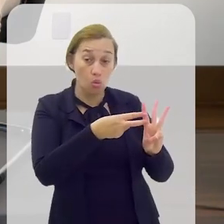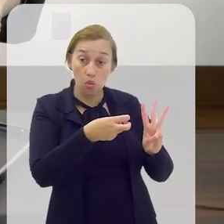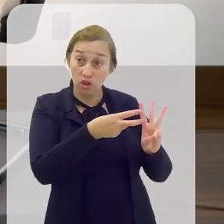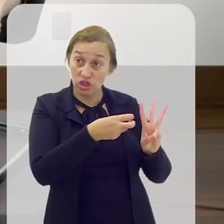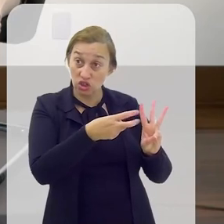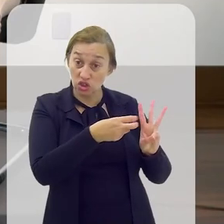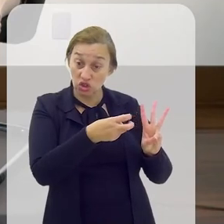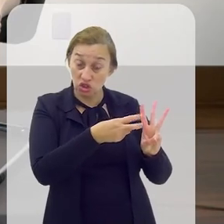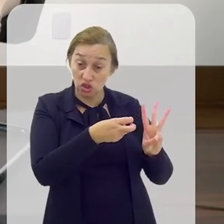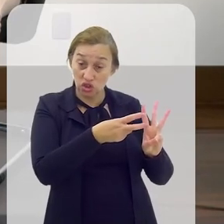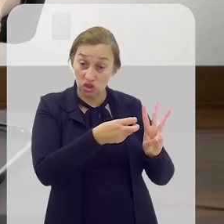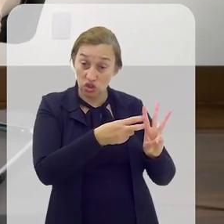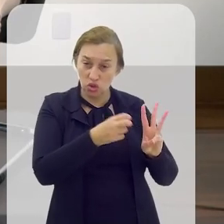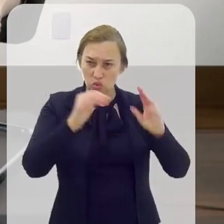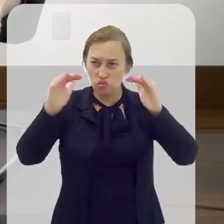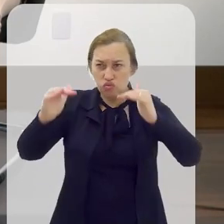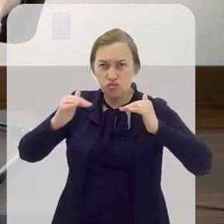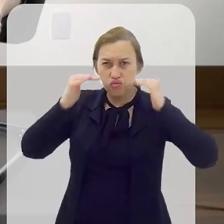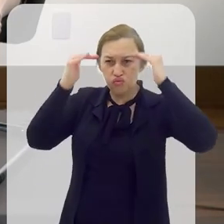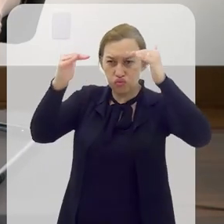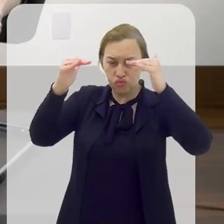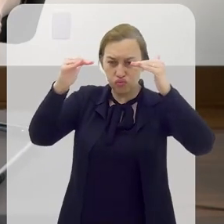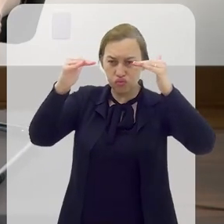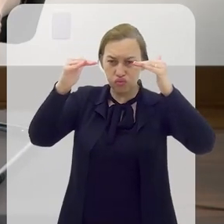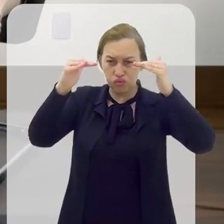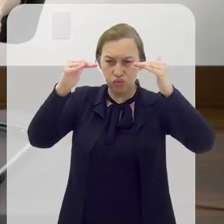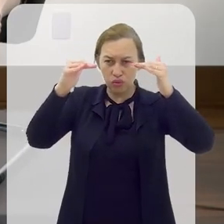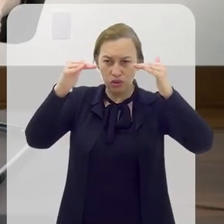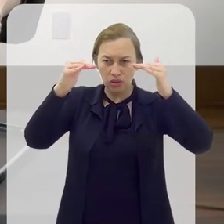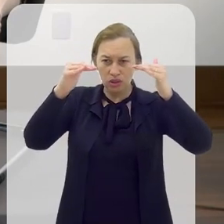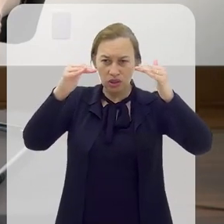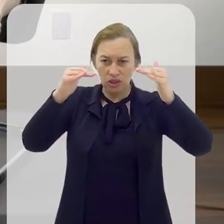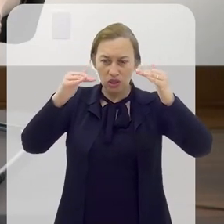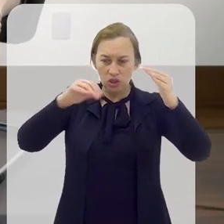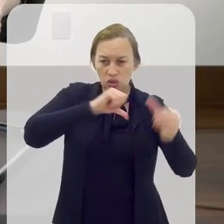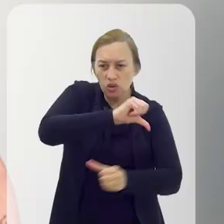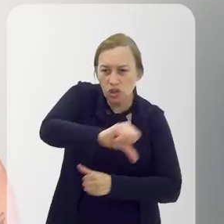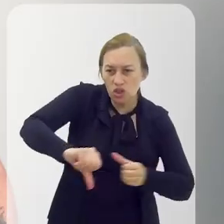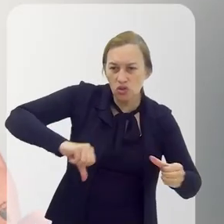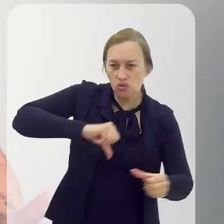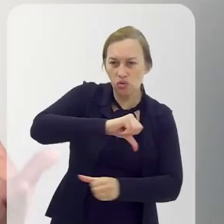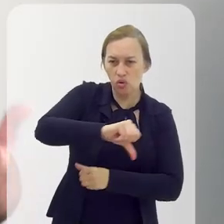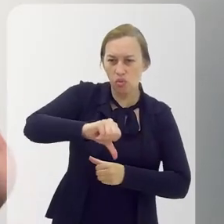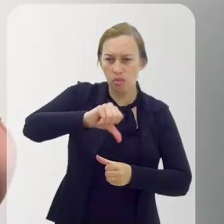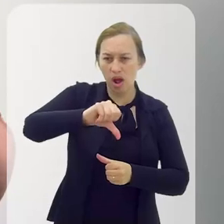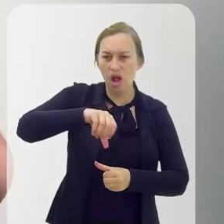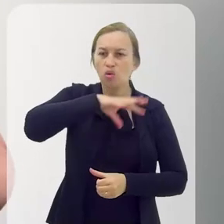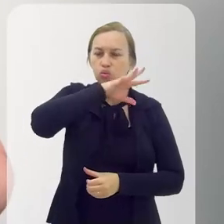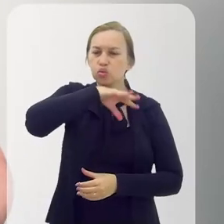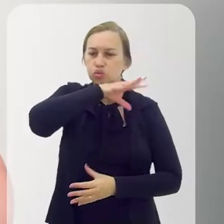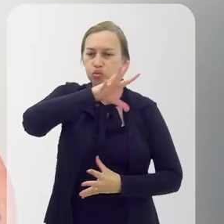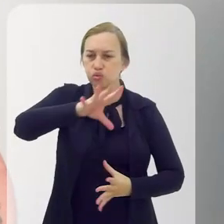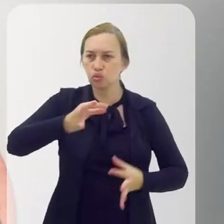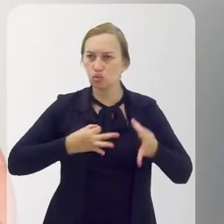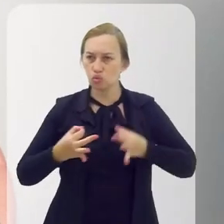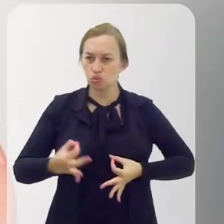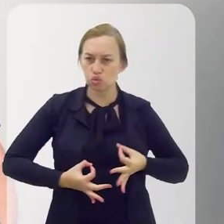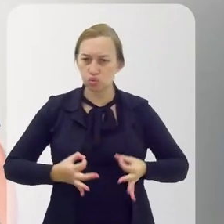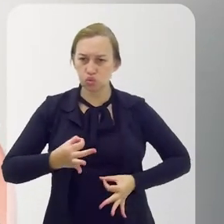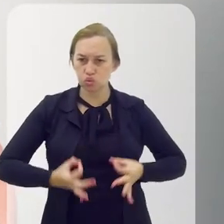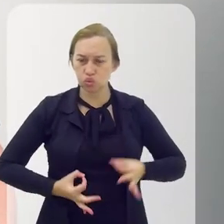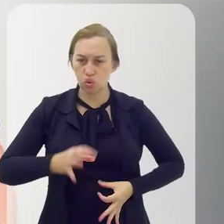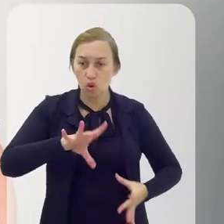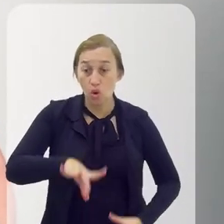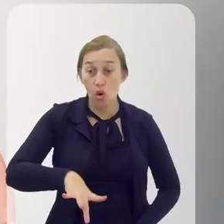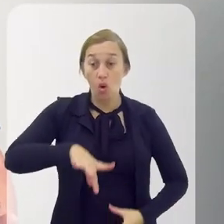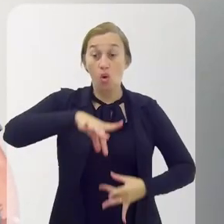alcançar o seu grau máximo de ancestralidade, ele quer se tornar uma onça. E não fisicamente, é no ser a